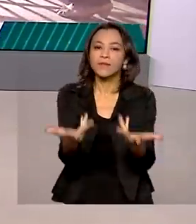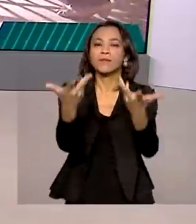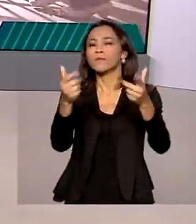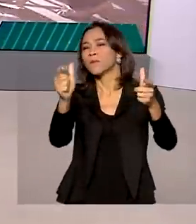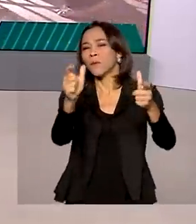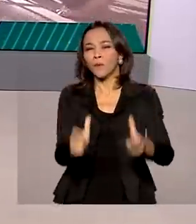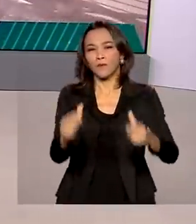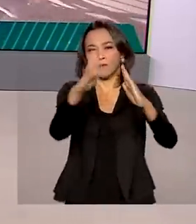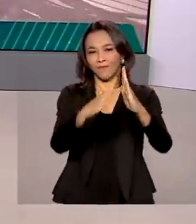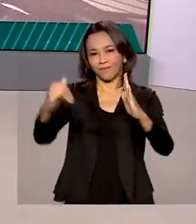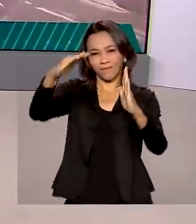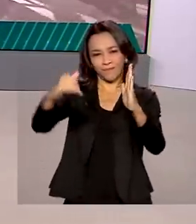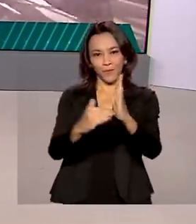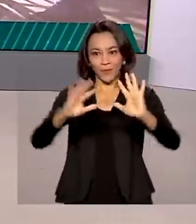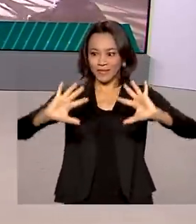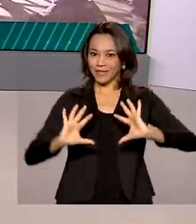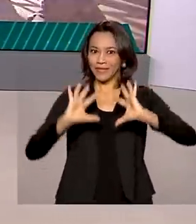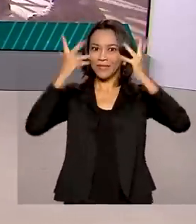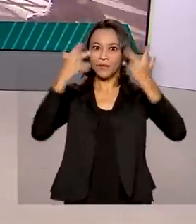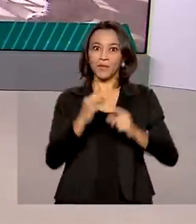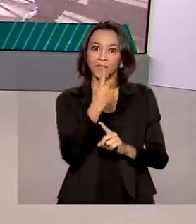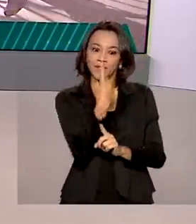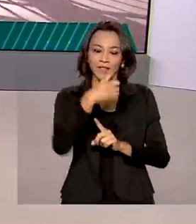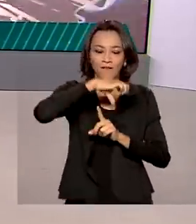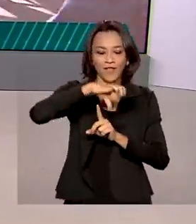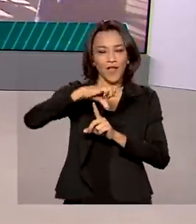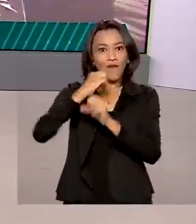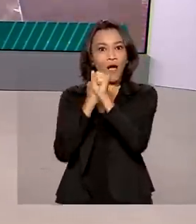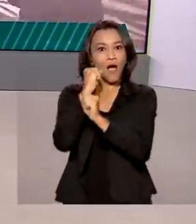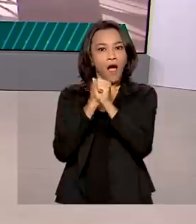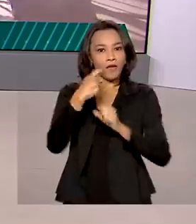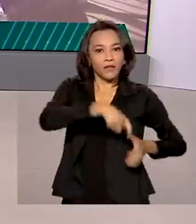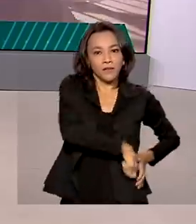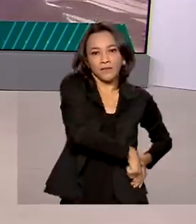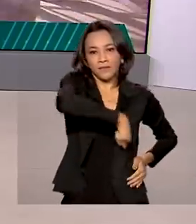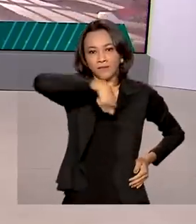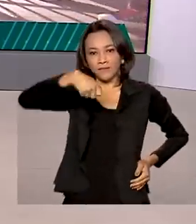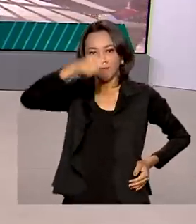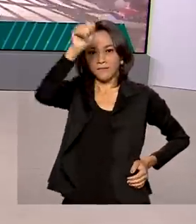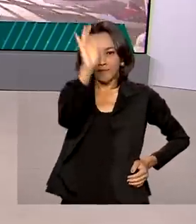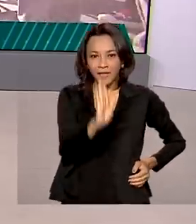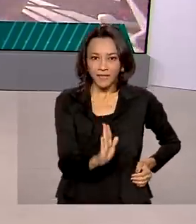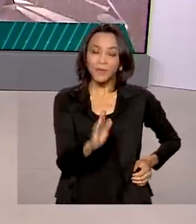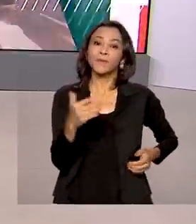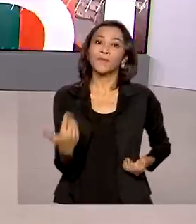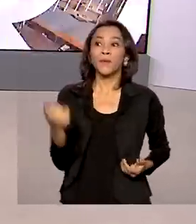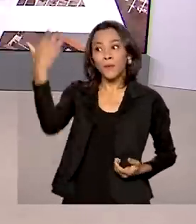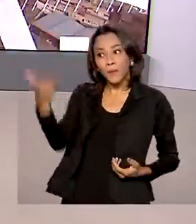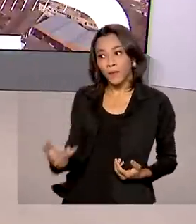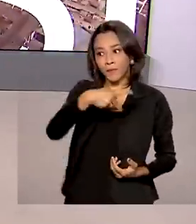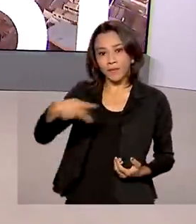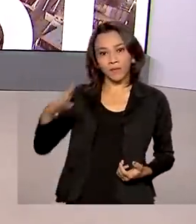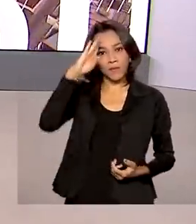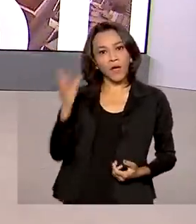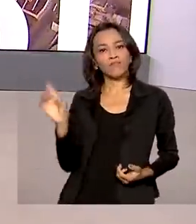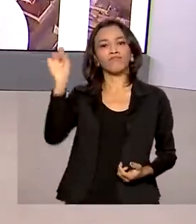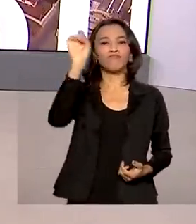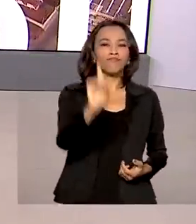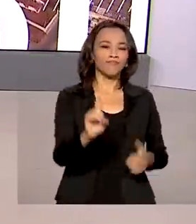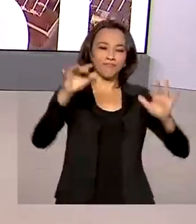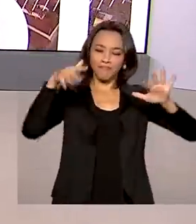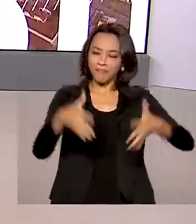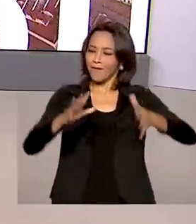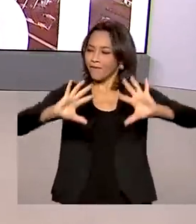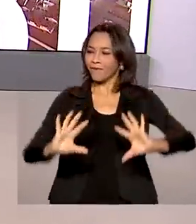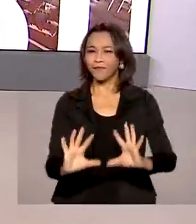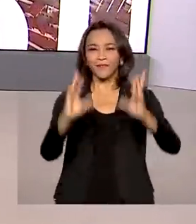Alvorada celebrou 199 anos de independência do Brasil. O presidente Jair Bolsonaro participou da comemoração do 7 de